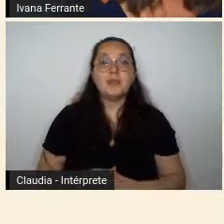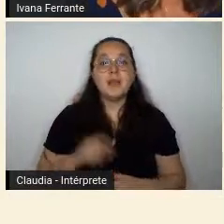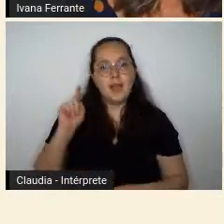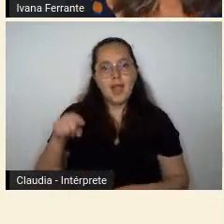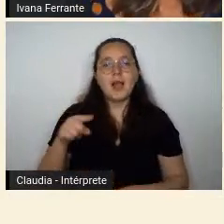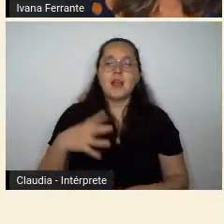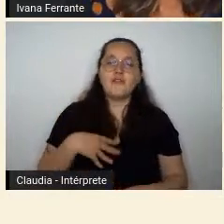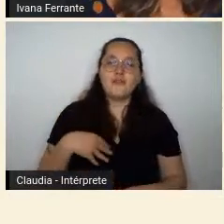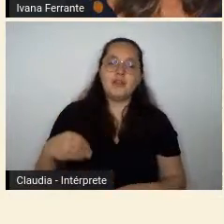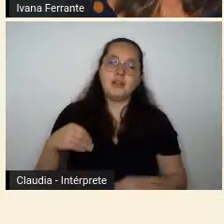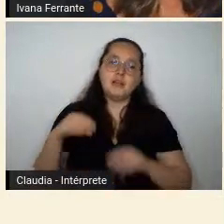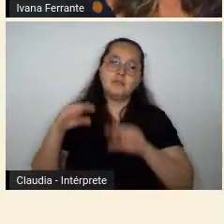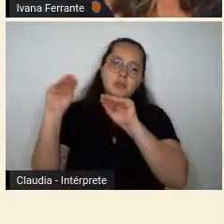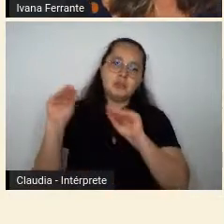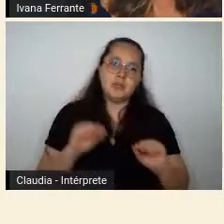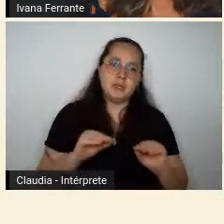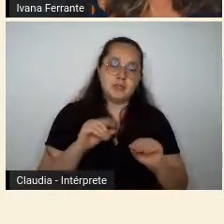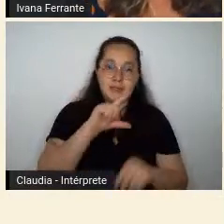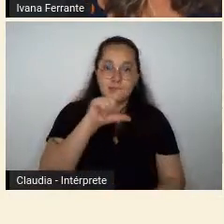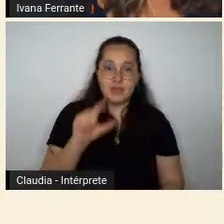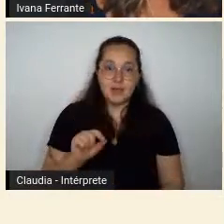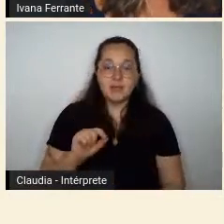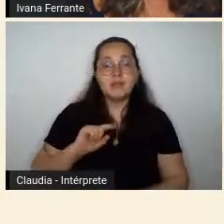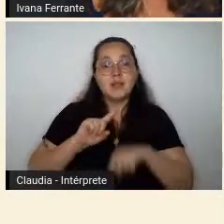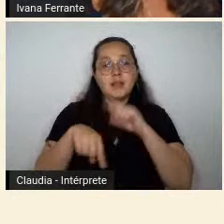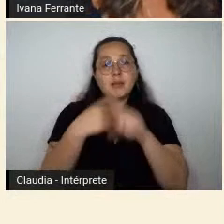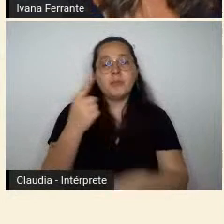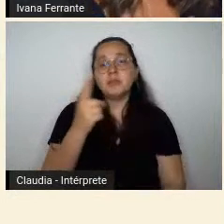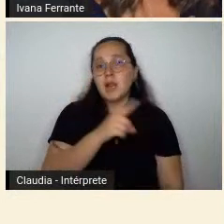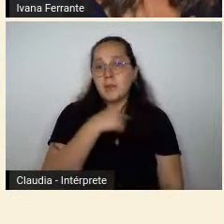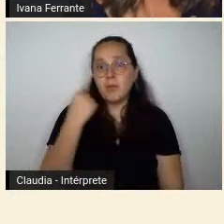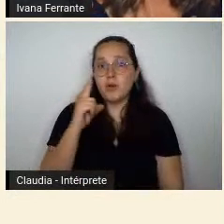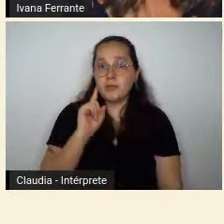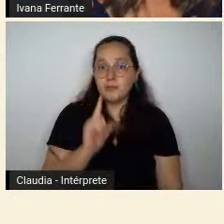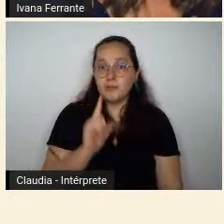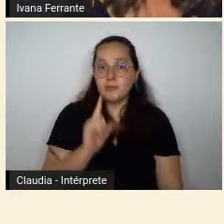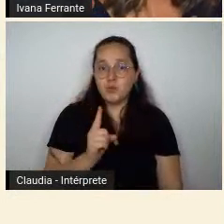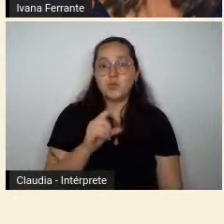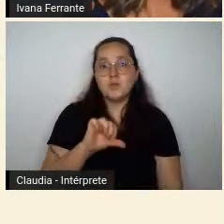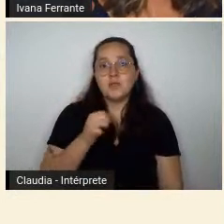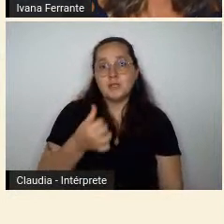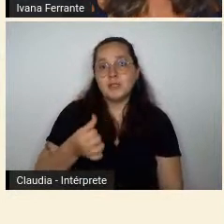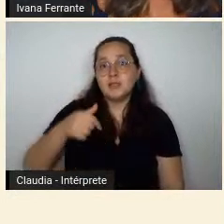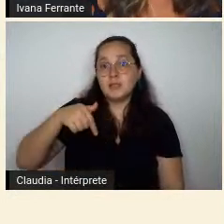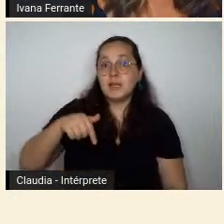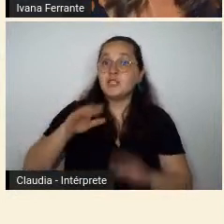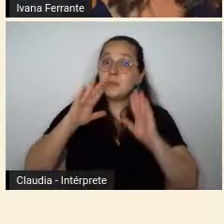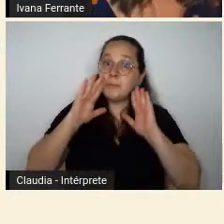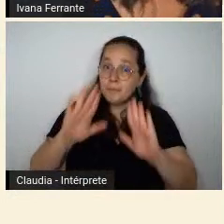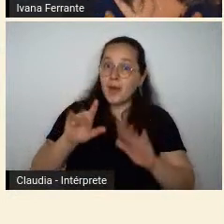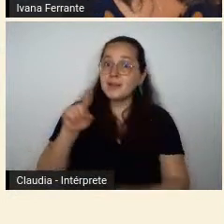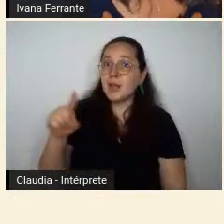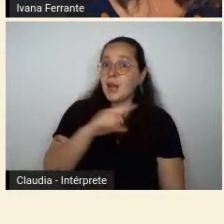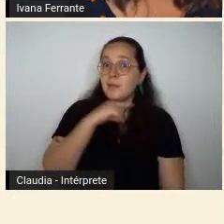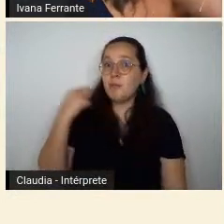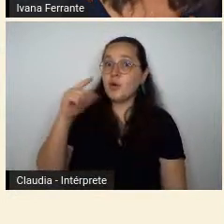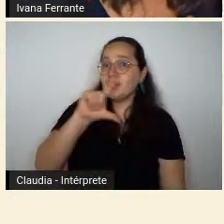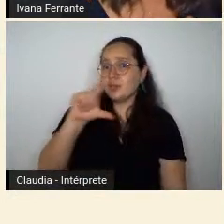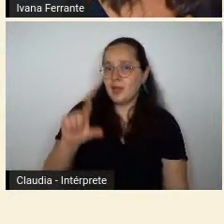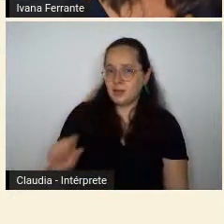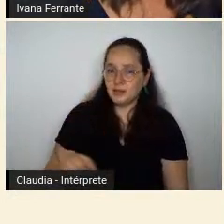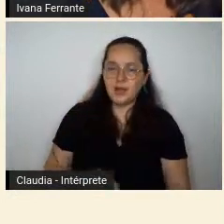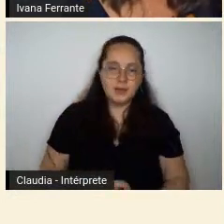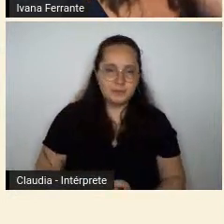em 1967 na Itália. Então, vejam que ela tinha somente 22 anos quando